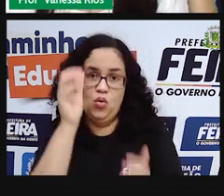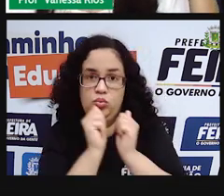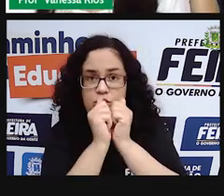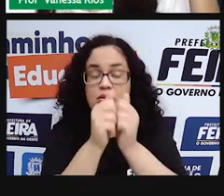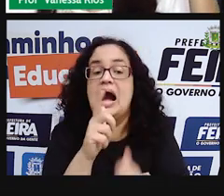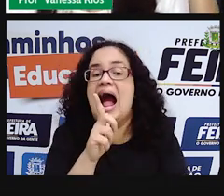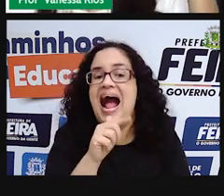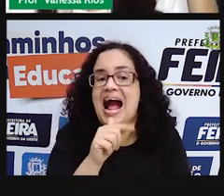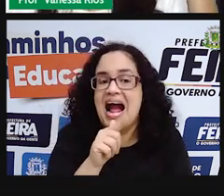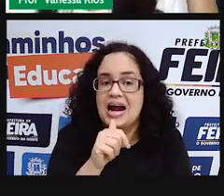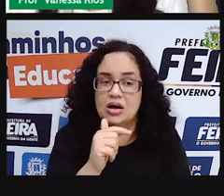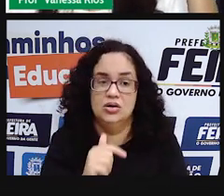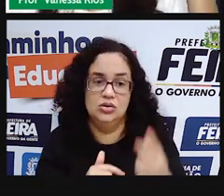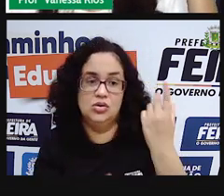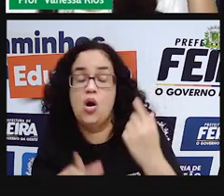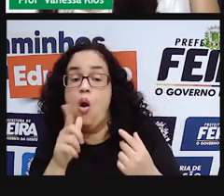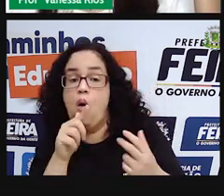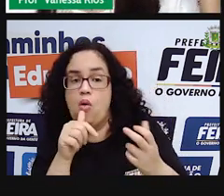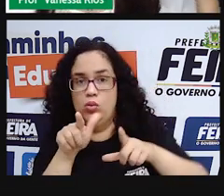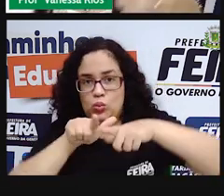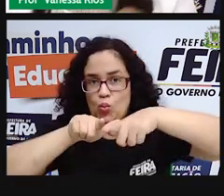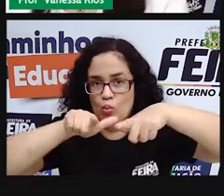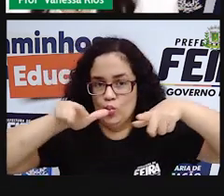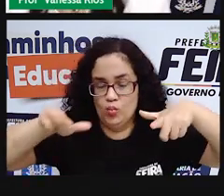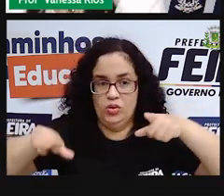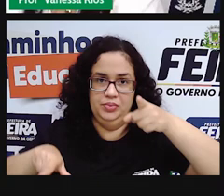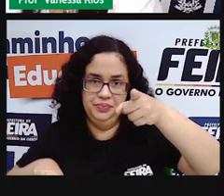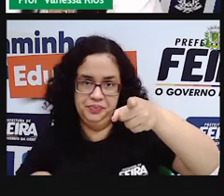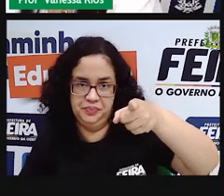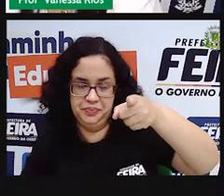e um copo vazio.